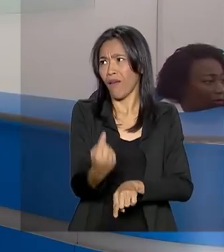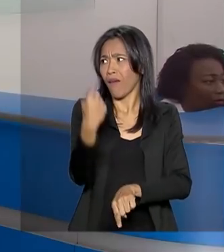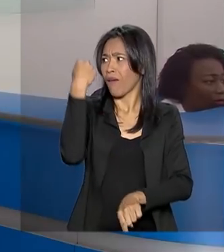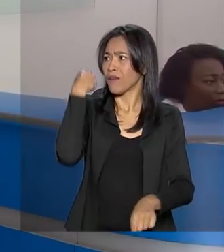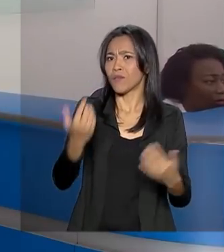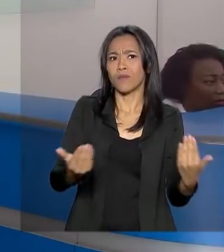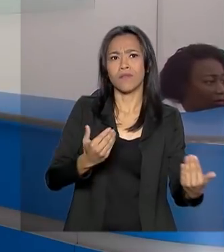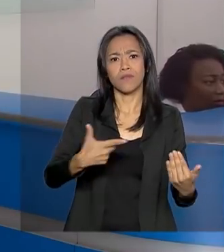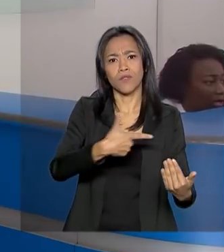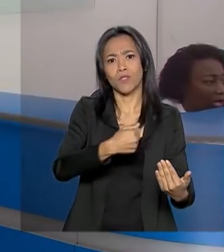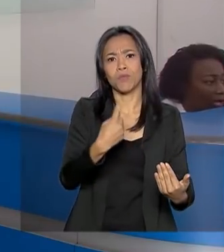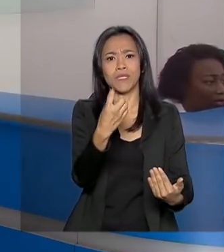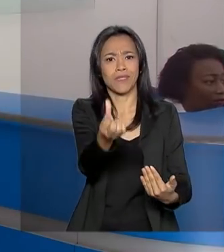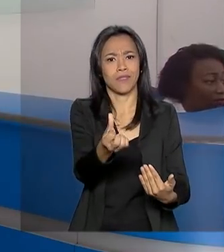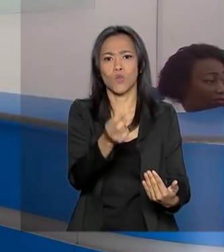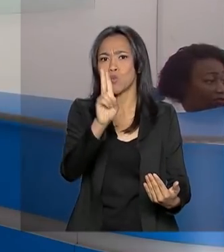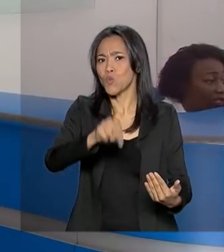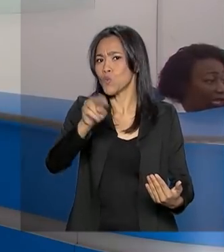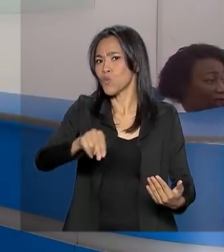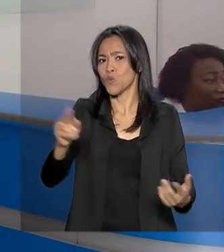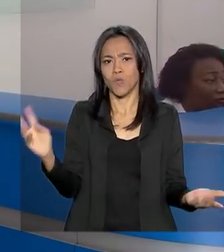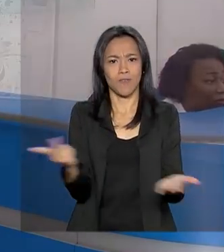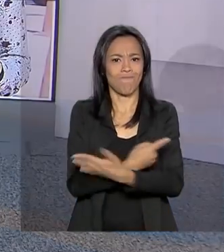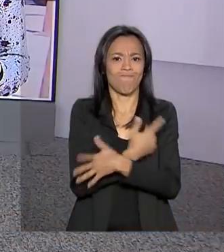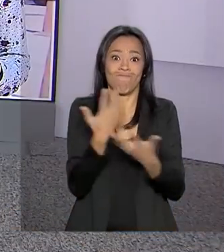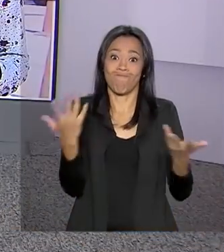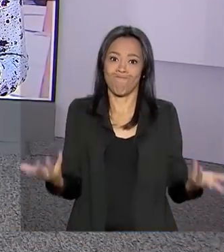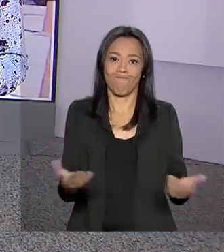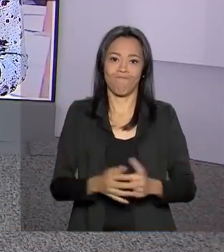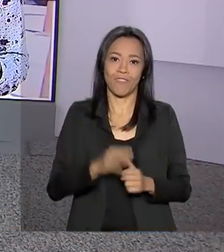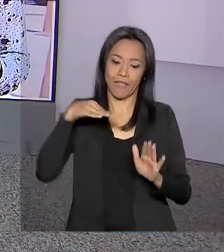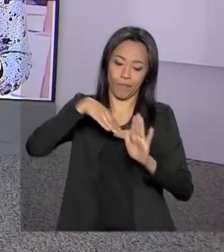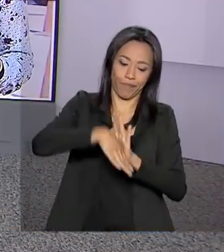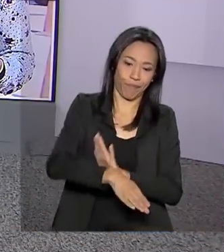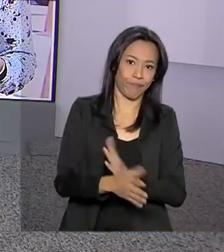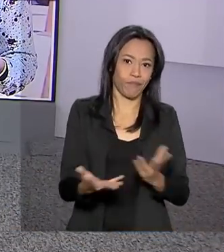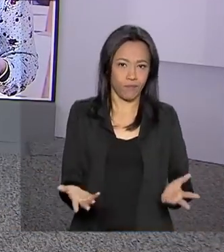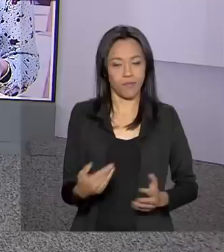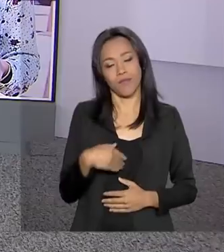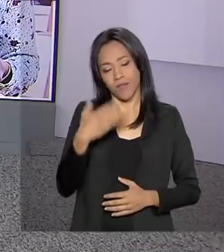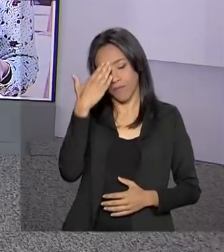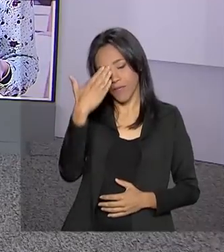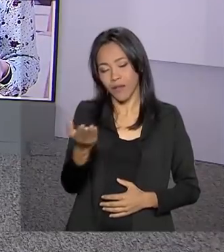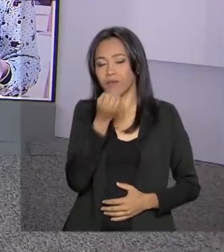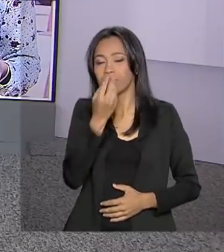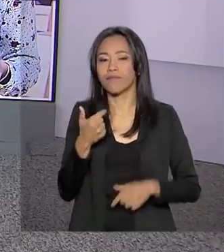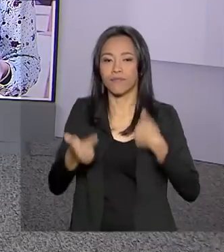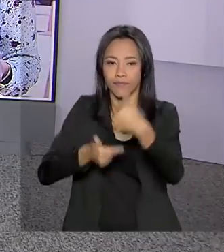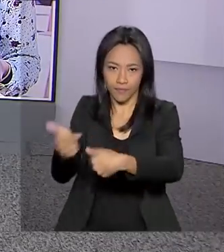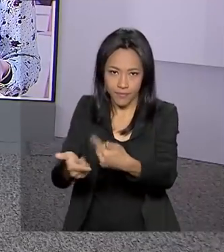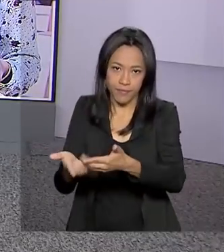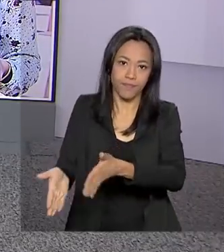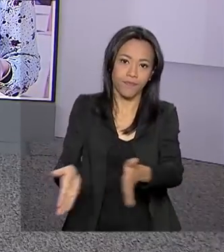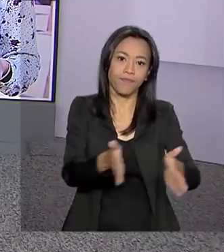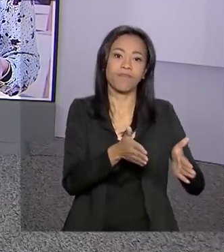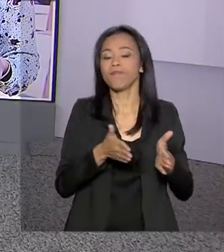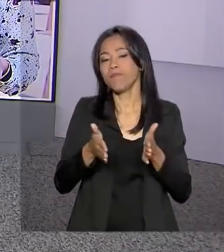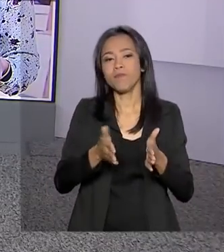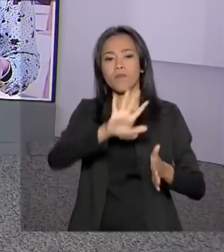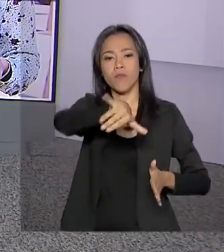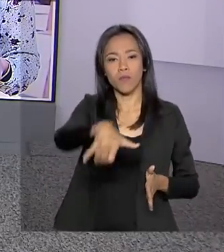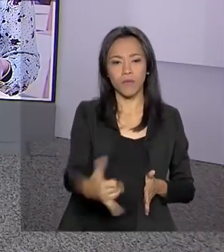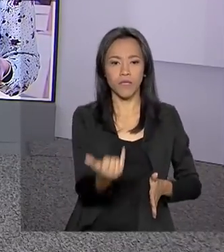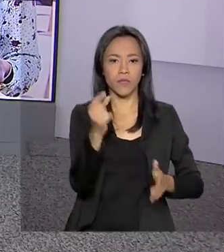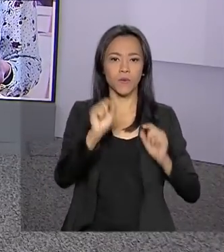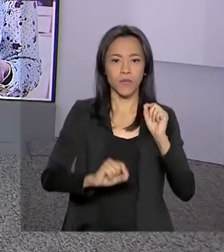o final de 2016. Carla, é com você. Eu sou o Marcelo, pelas suas informações, bom trabalho aí para você. Oportunidade